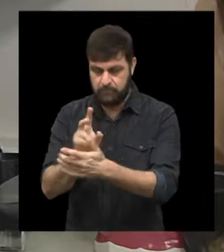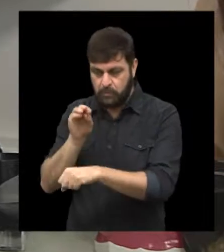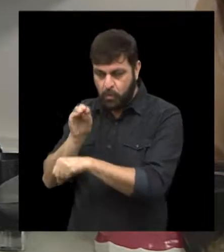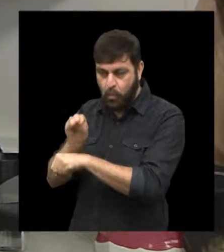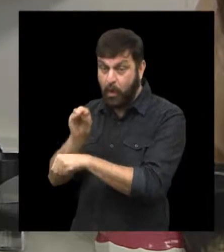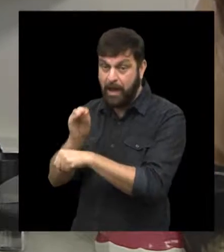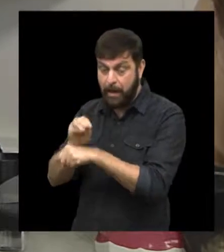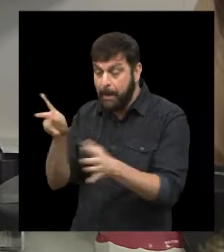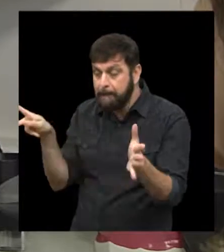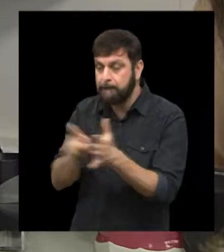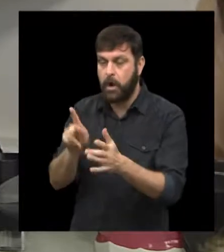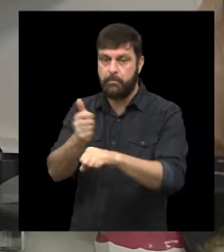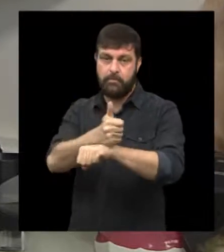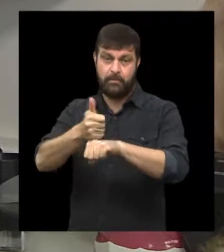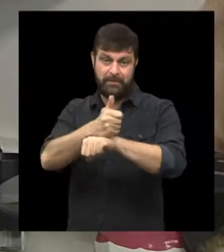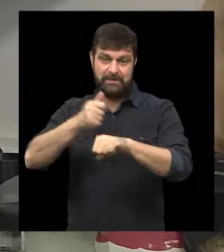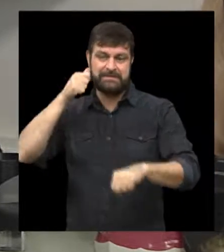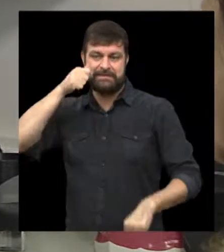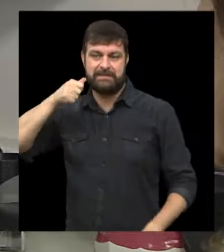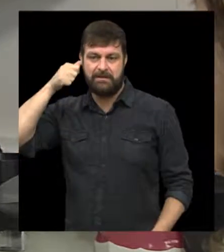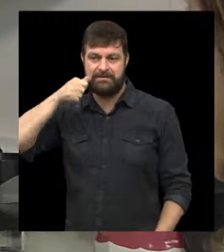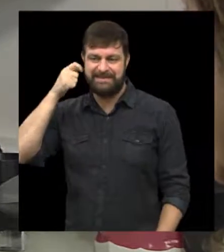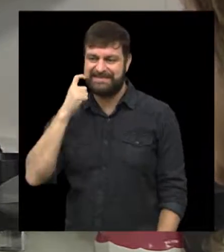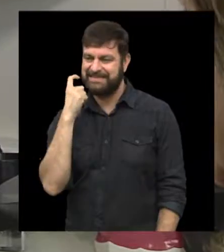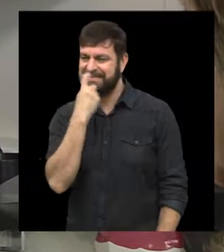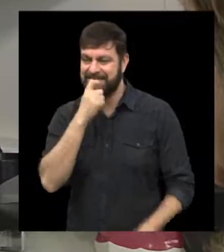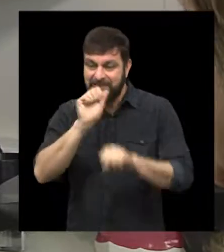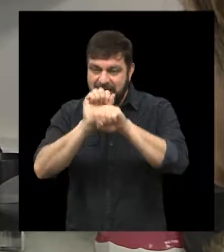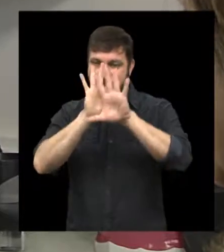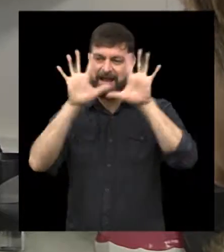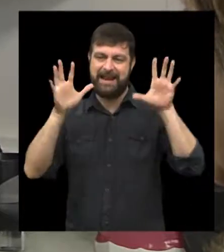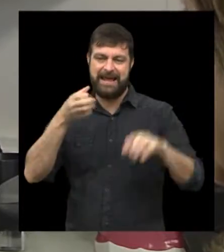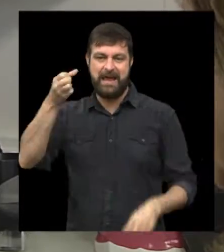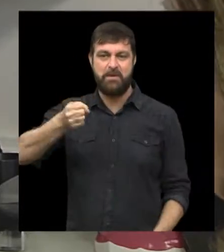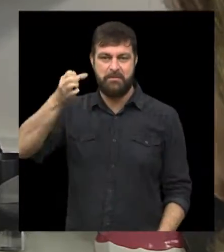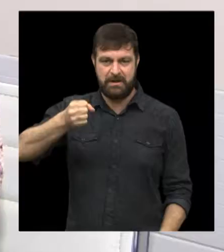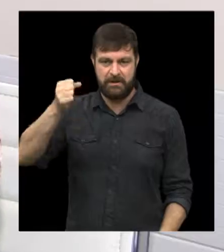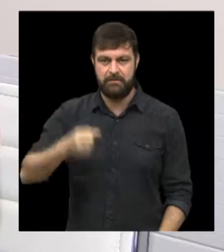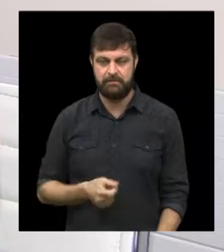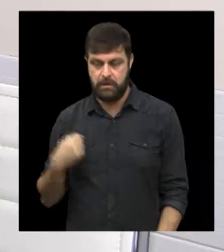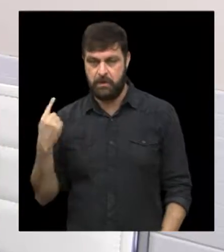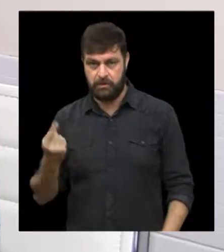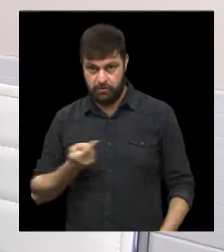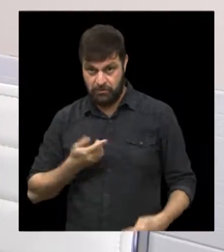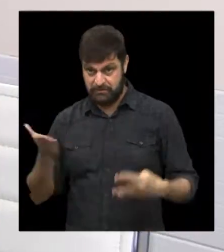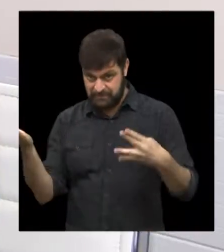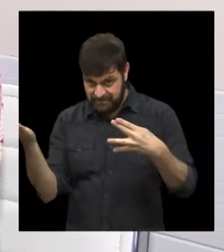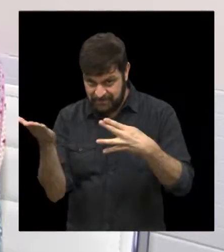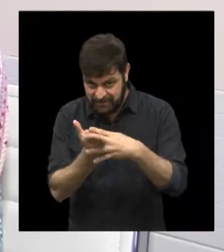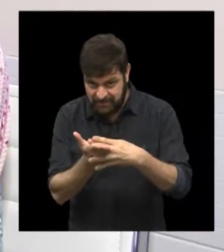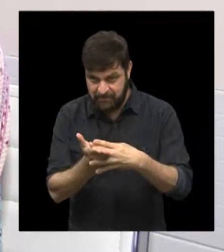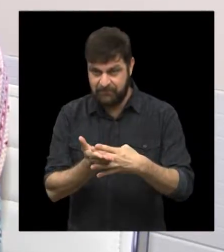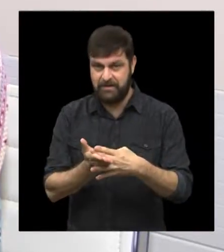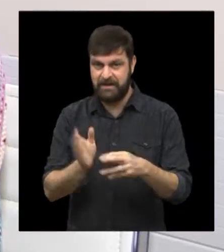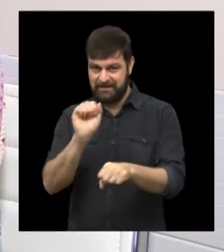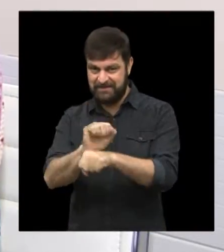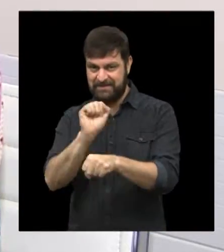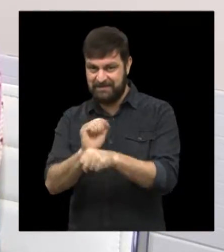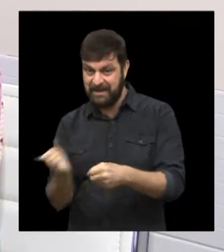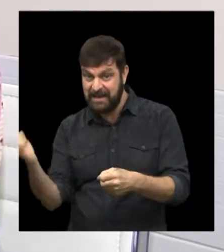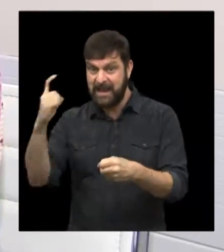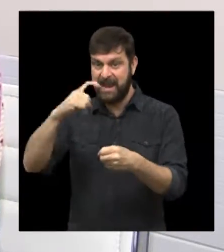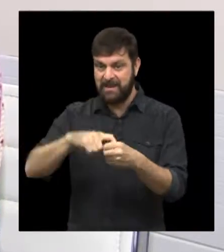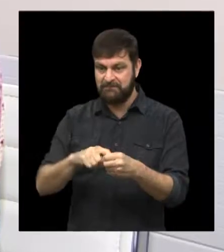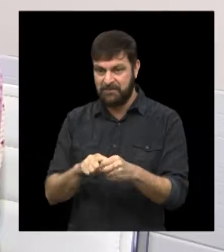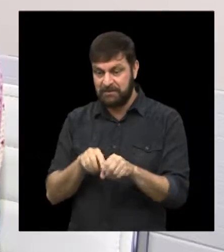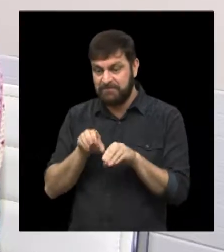tratamento realizado no dentista é que vai conseguir sanar ou, pelo menos, atenuar o problema. Bom, nós vamos encerrar esse primeiro bloco. Voltamos já